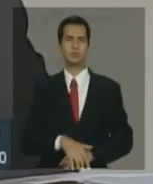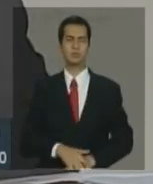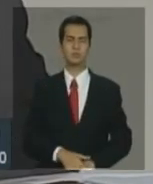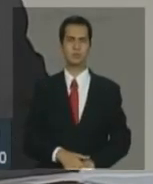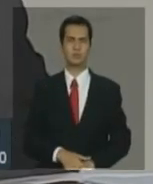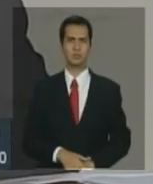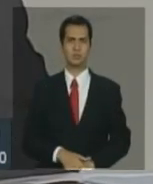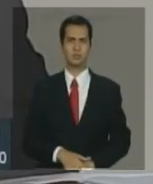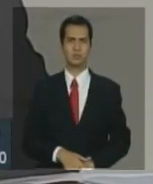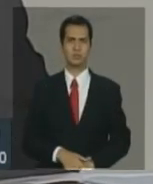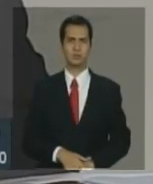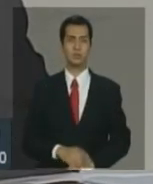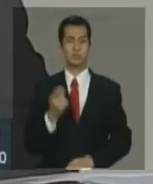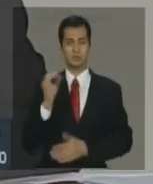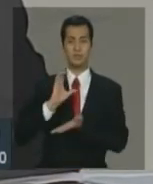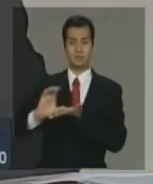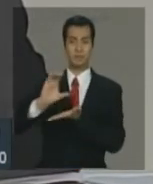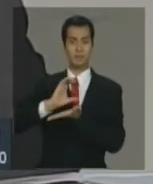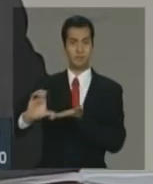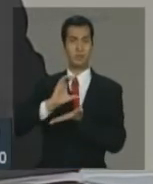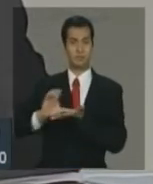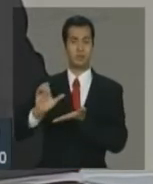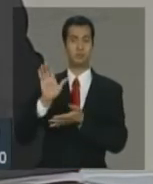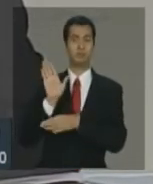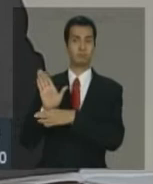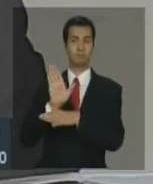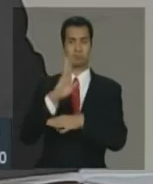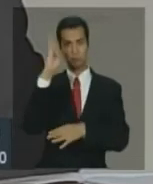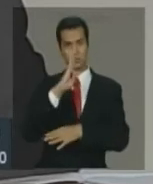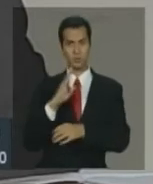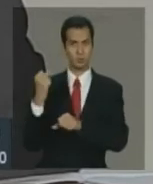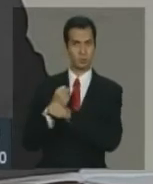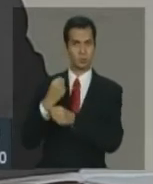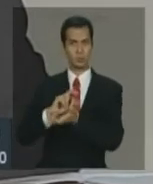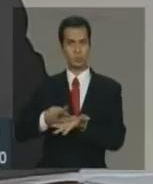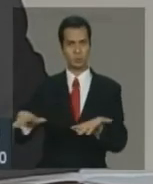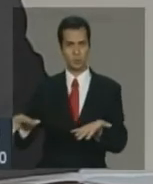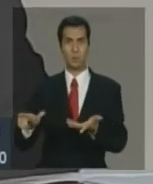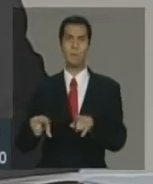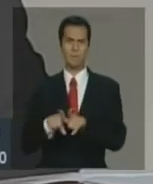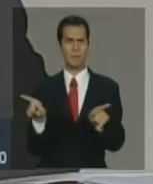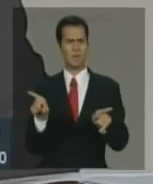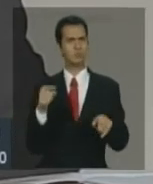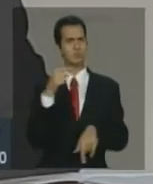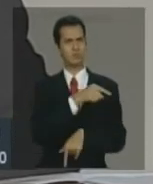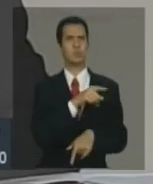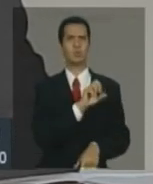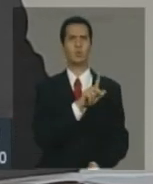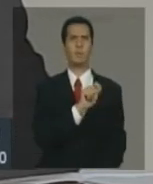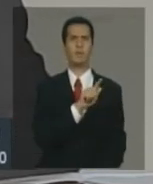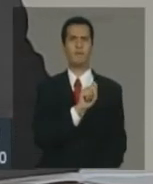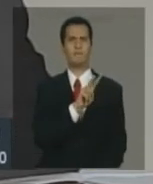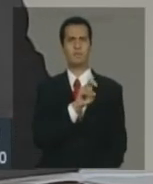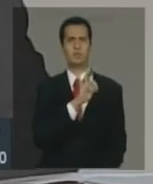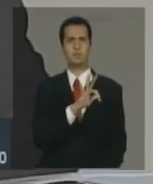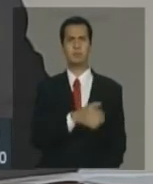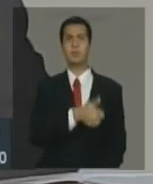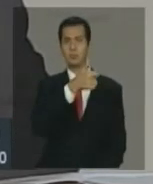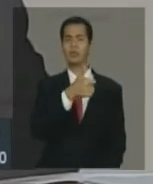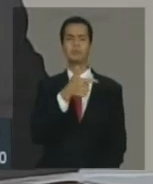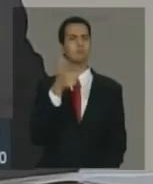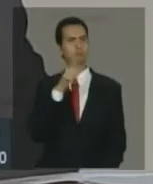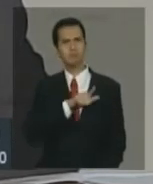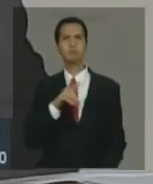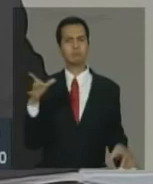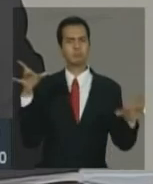uma questão que é importante para a infraestrutura do Brasil, implique em não cumprir o primário. E o resultado de janeiro e fevereiro demonstra